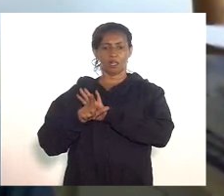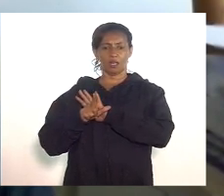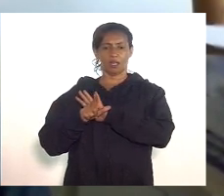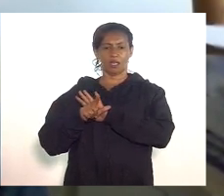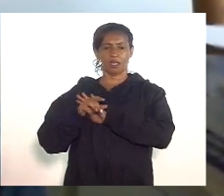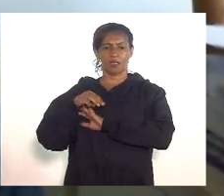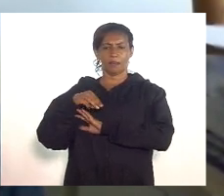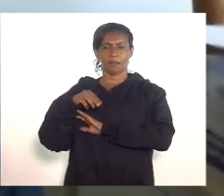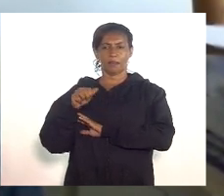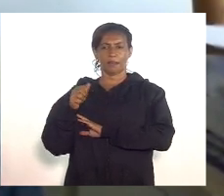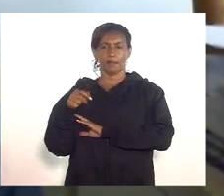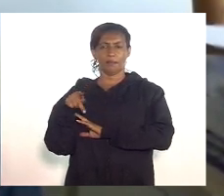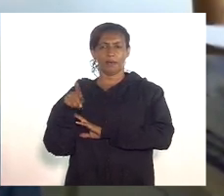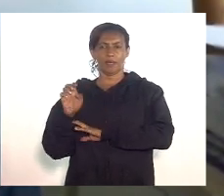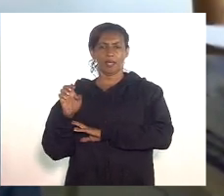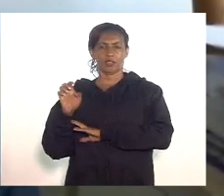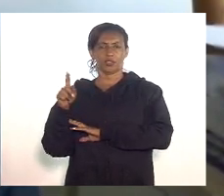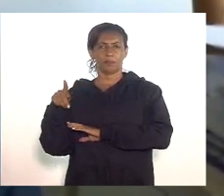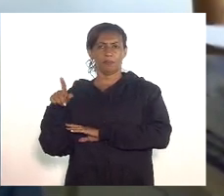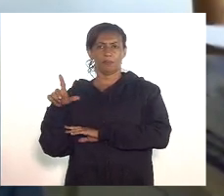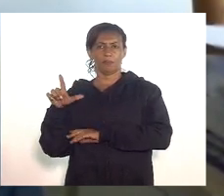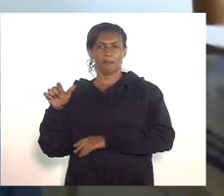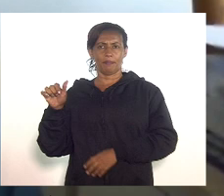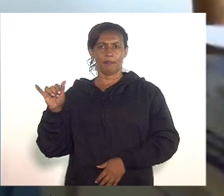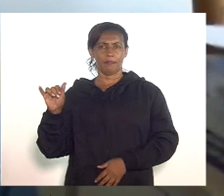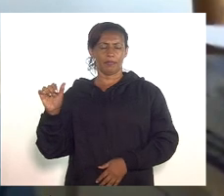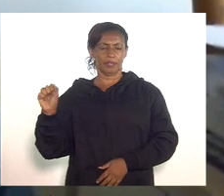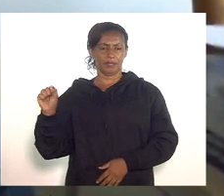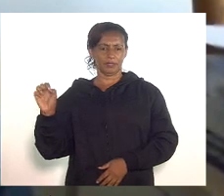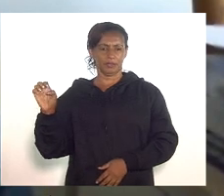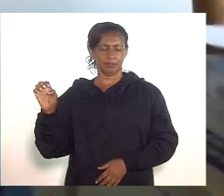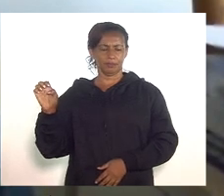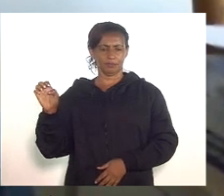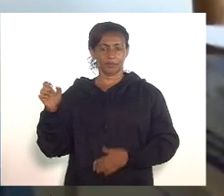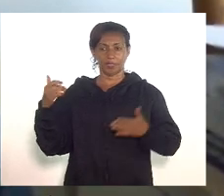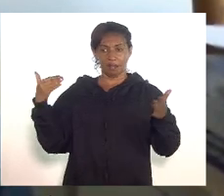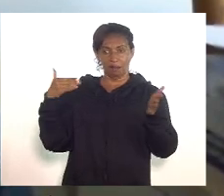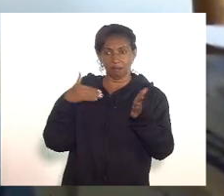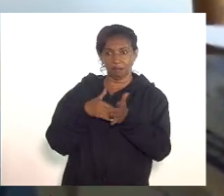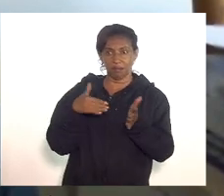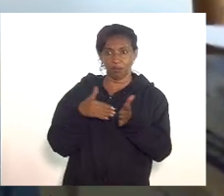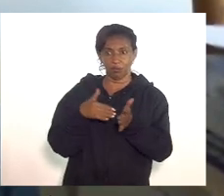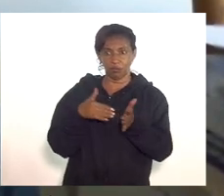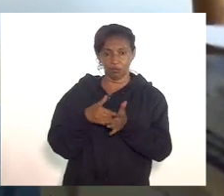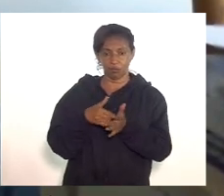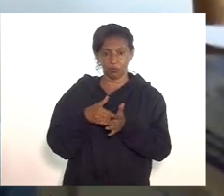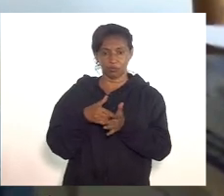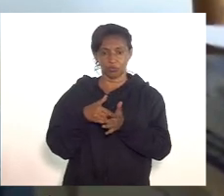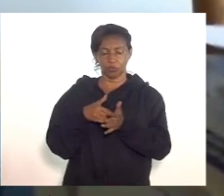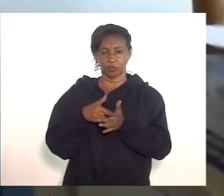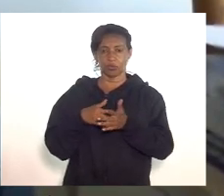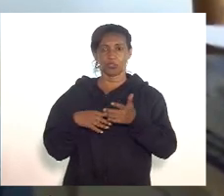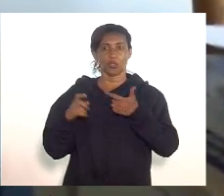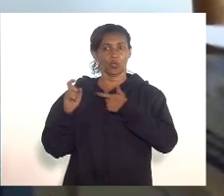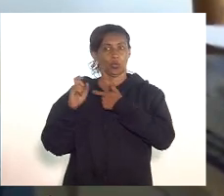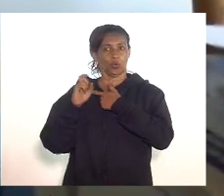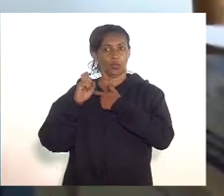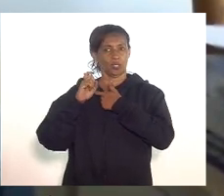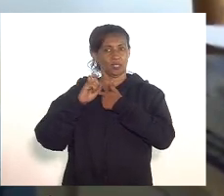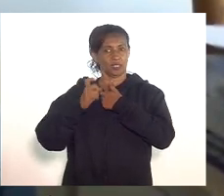8795 de 2020 que até hoje diga-se passagem o executivo